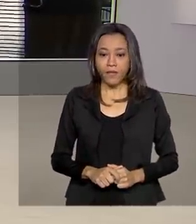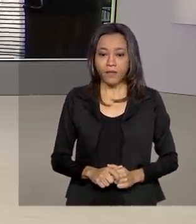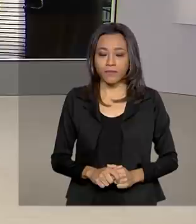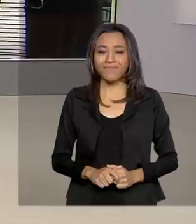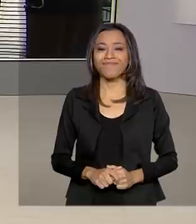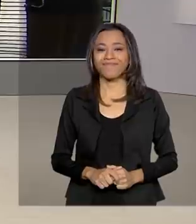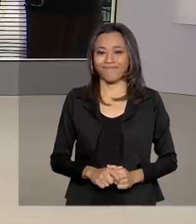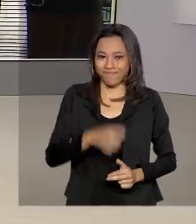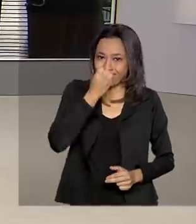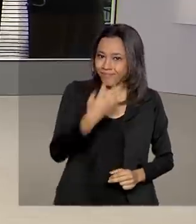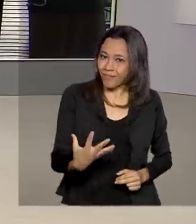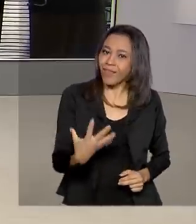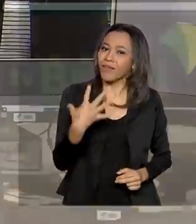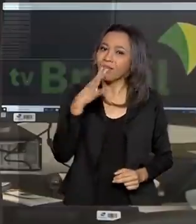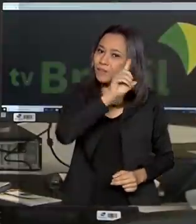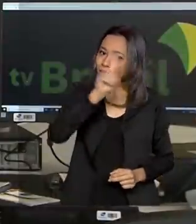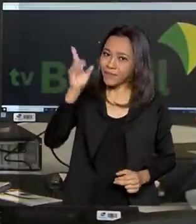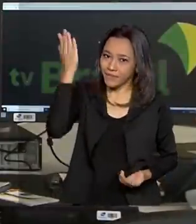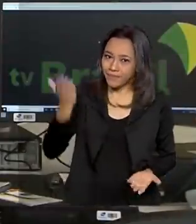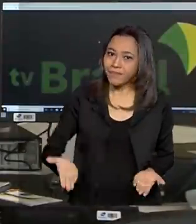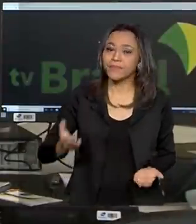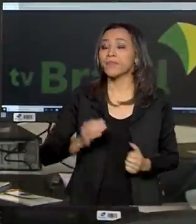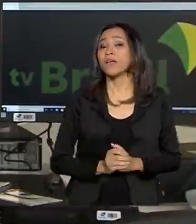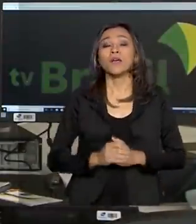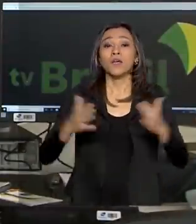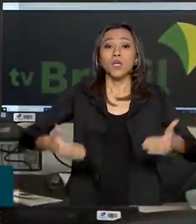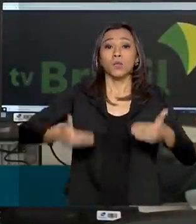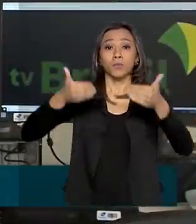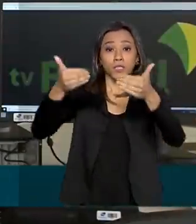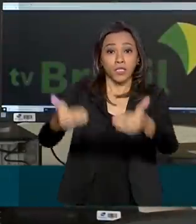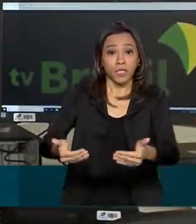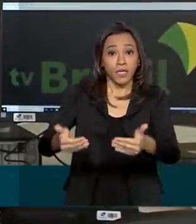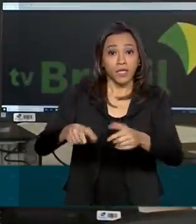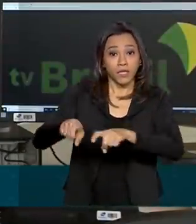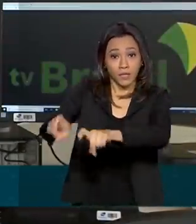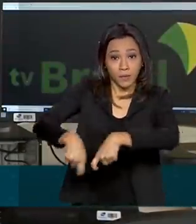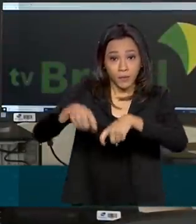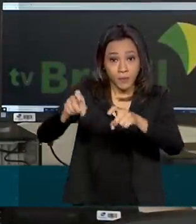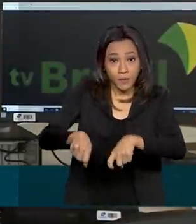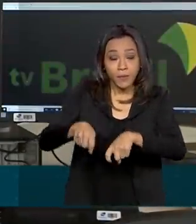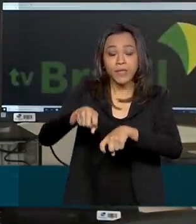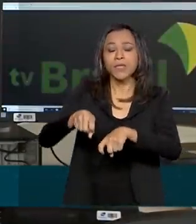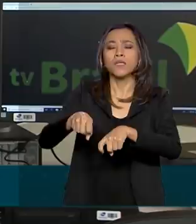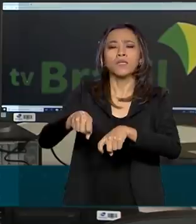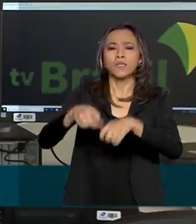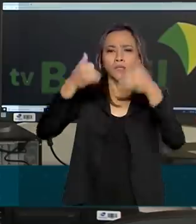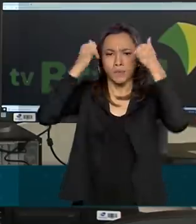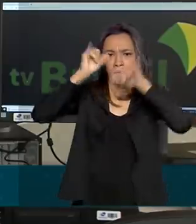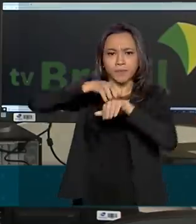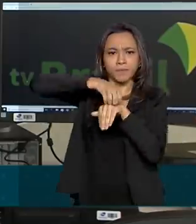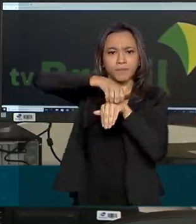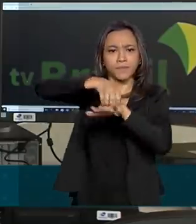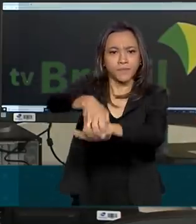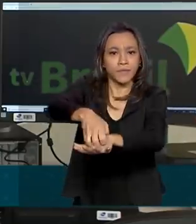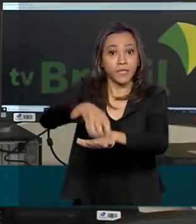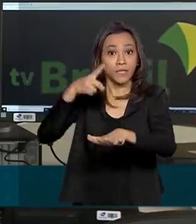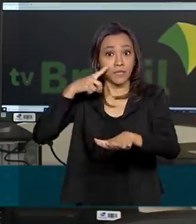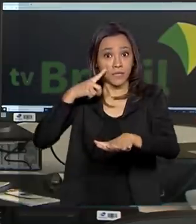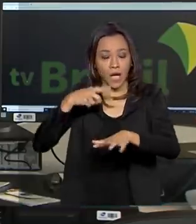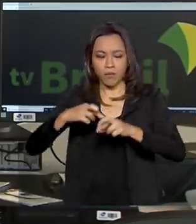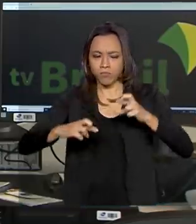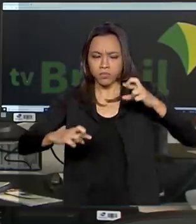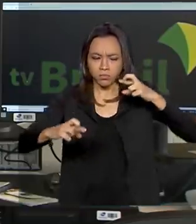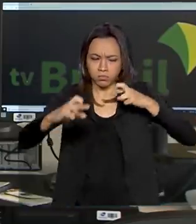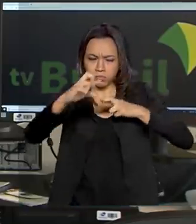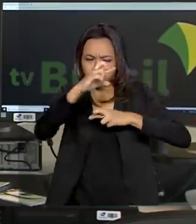Bom dia, Ana Gabriela. O Ministério da Agricultura, Pecuária e Abastecimento está monitorando em tempo real a nuvem de